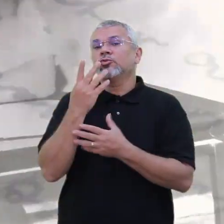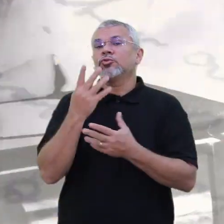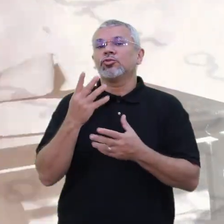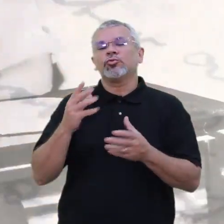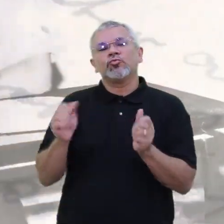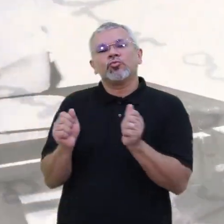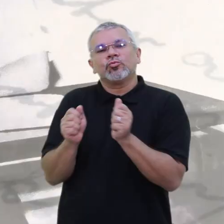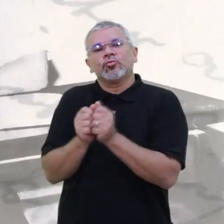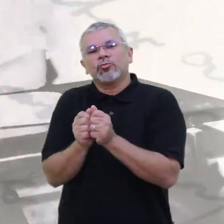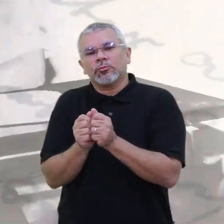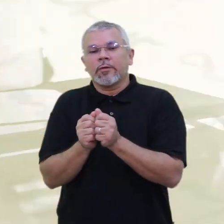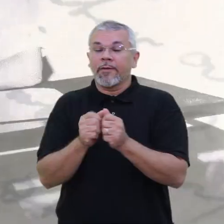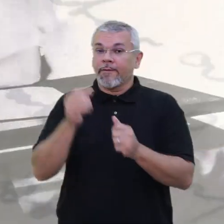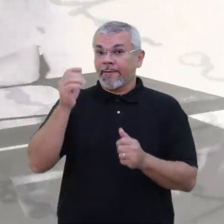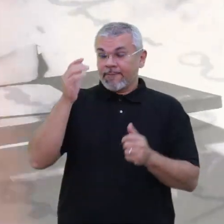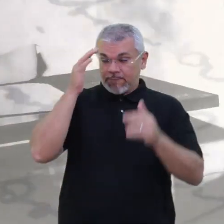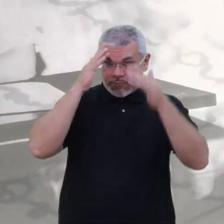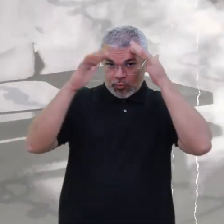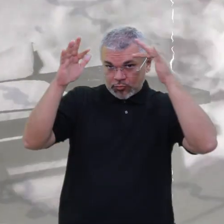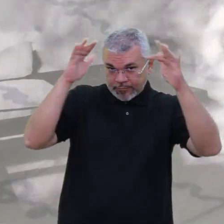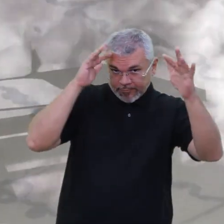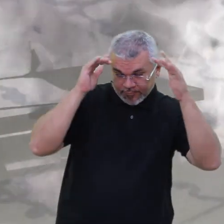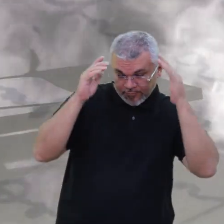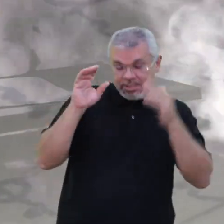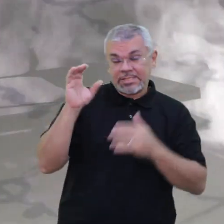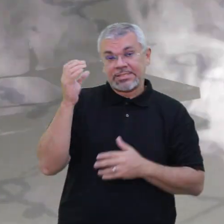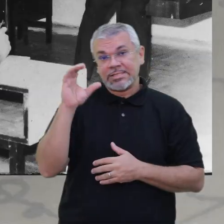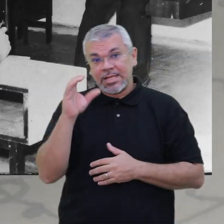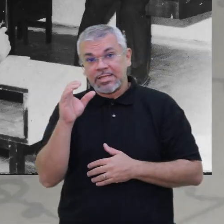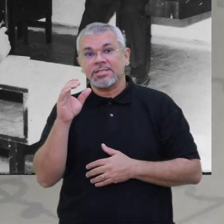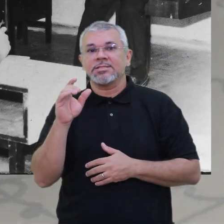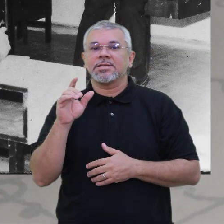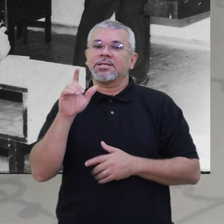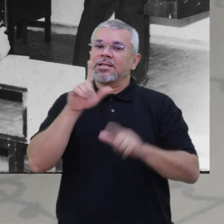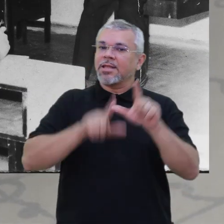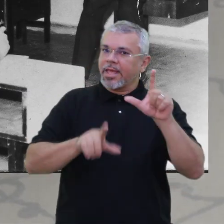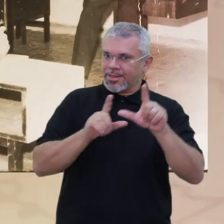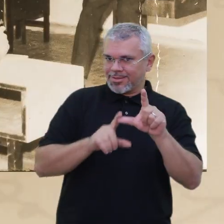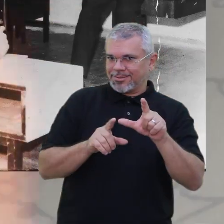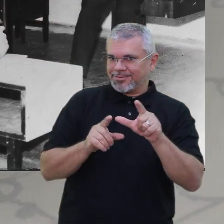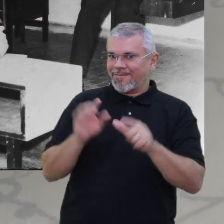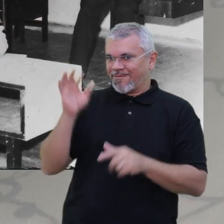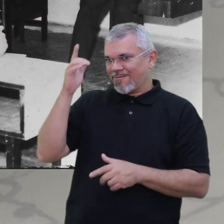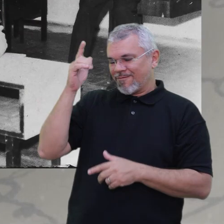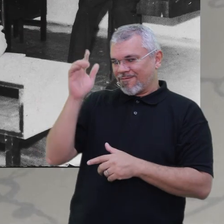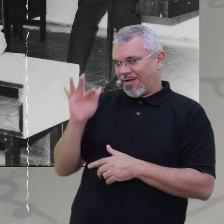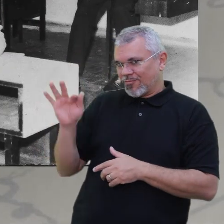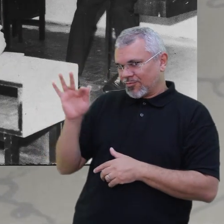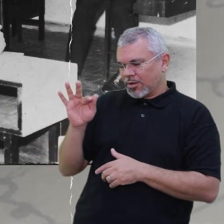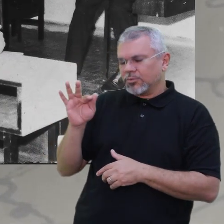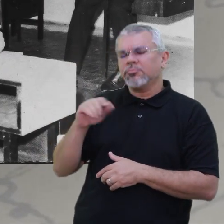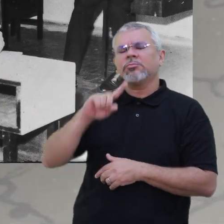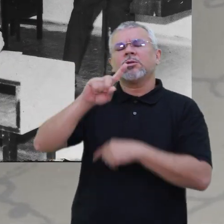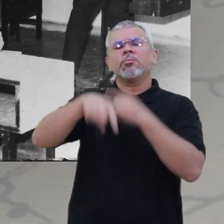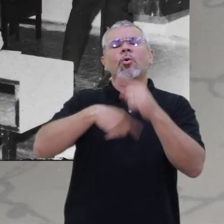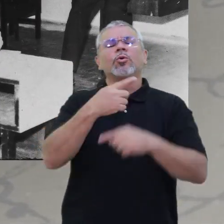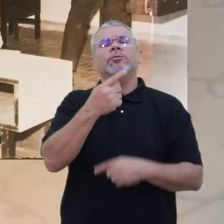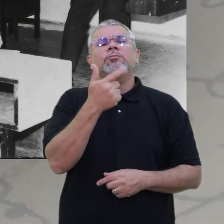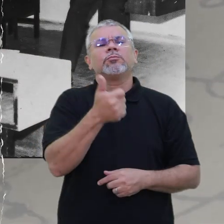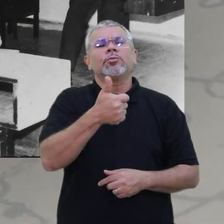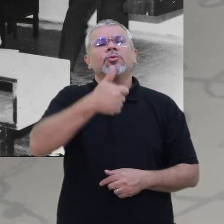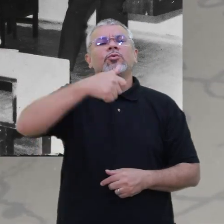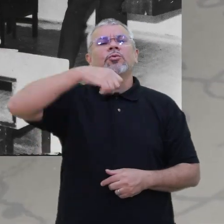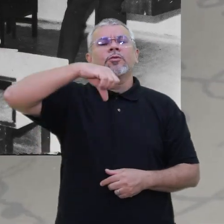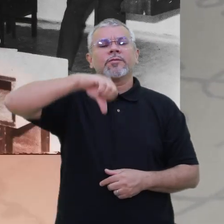Ele surgiu integrado à Faculdade de Filosofia, Ciências e Letras. Em 1968, o curso